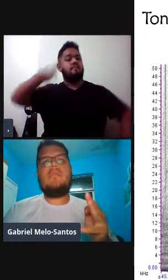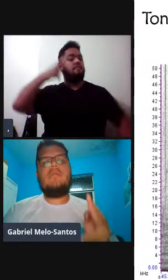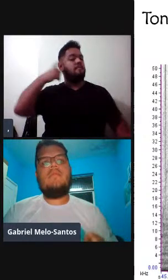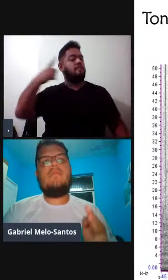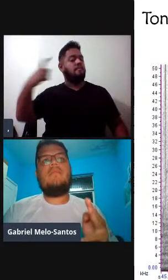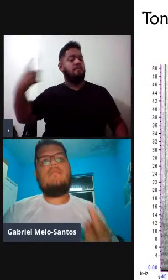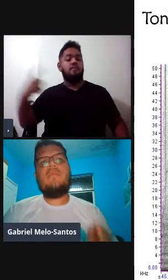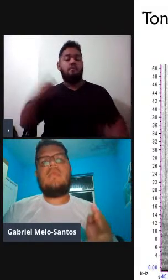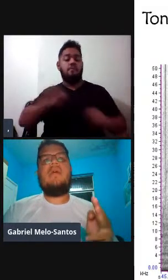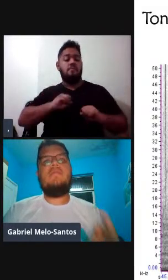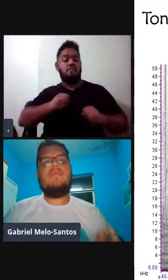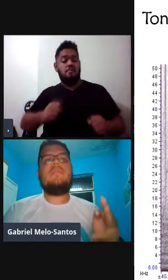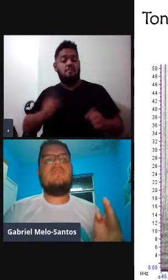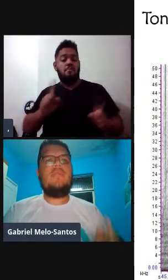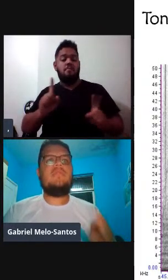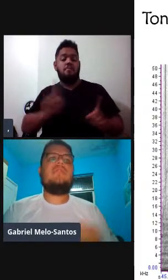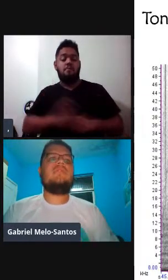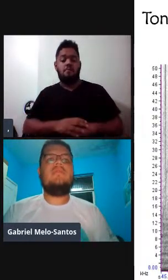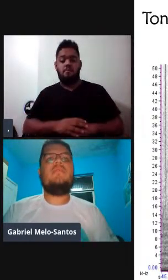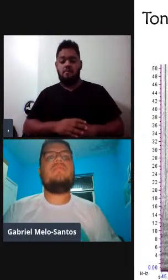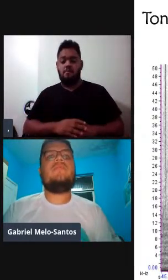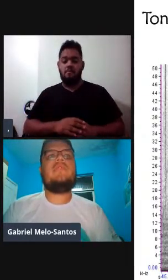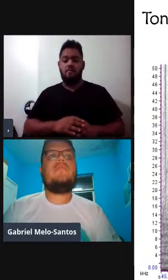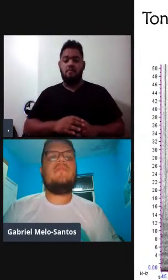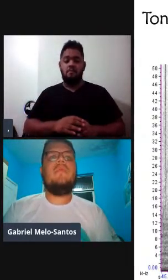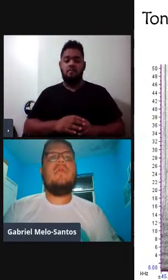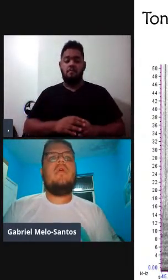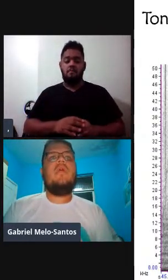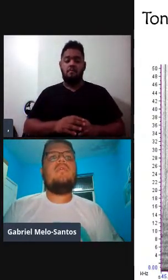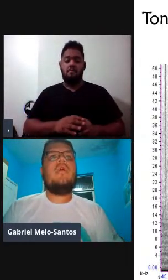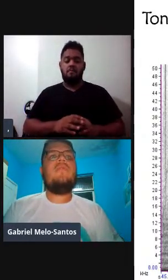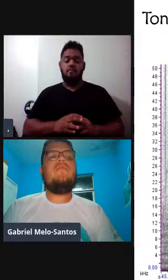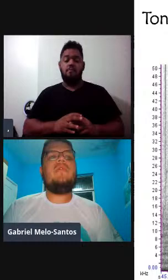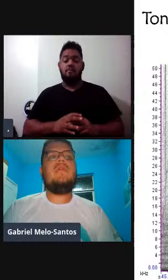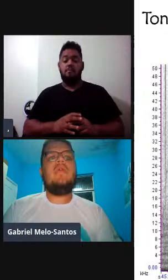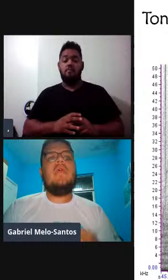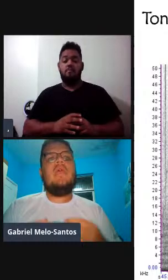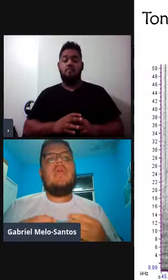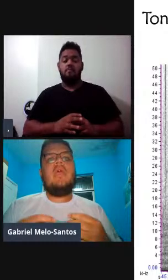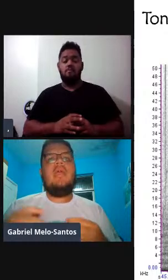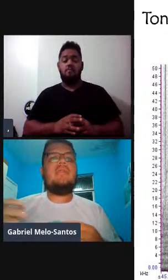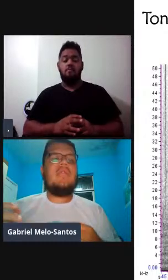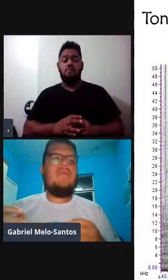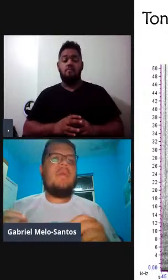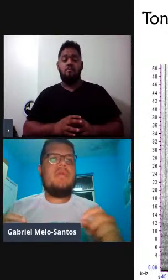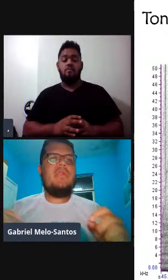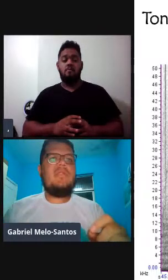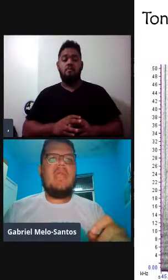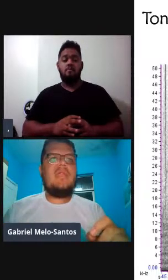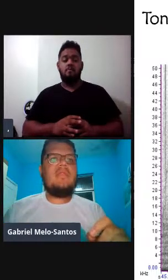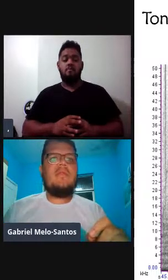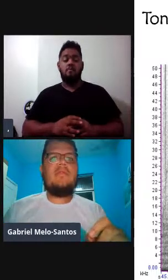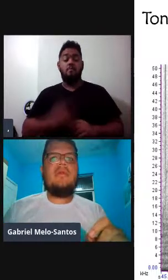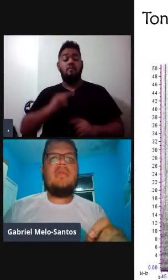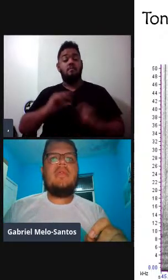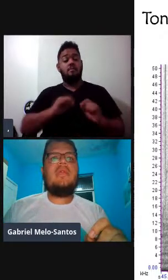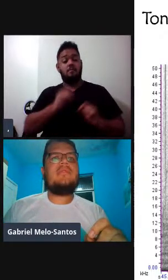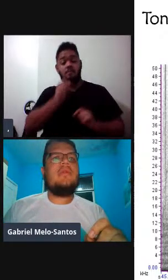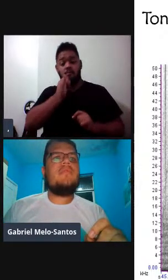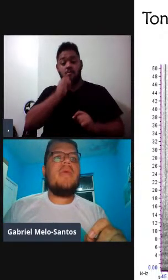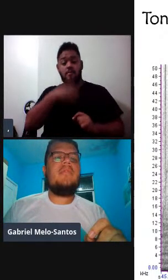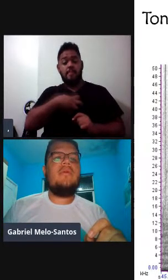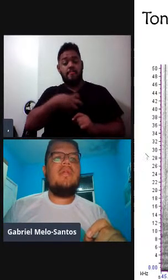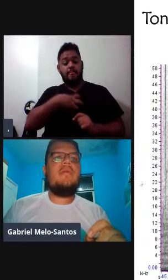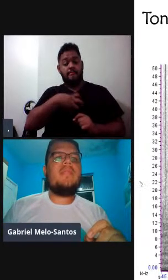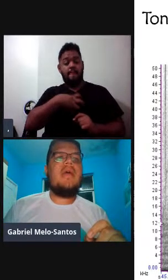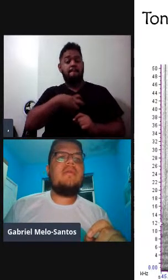sons que são transmitidos assim em curso, vocês vão já ouvir. Eles têm uma banda estreita, então eles são aqui,